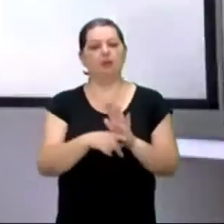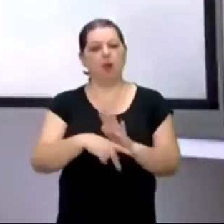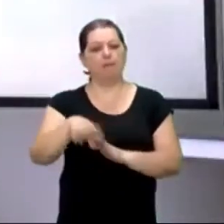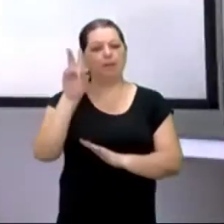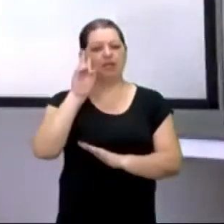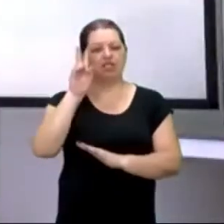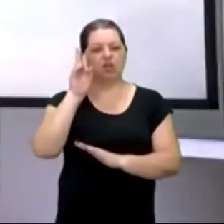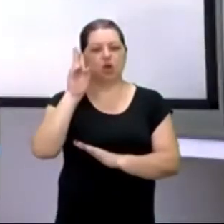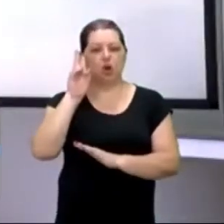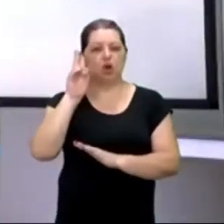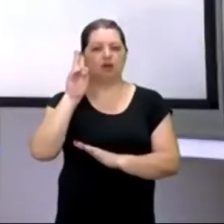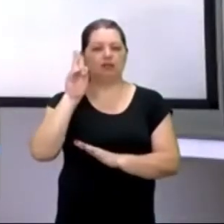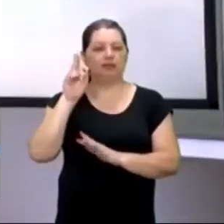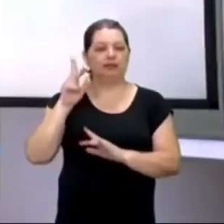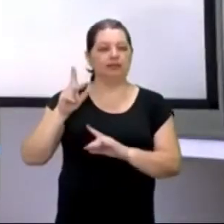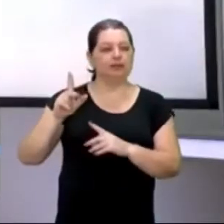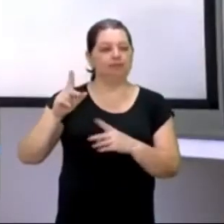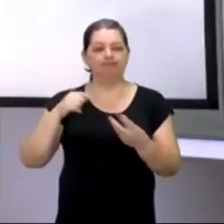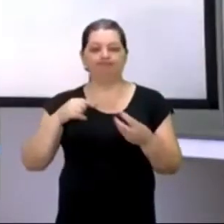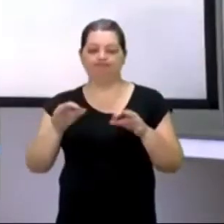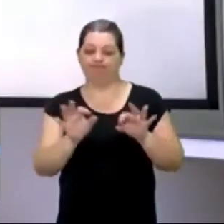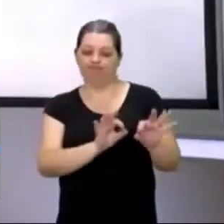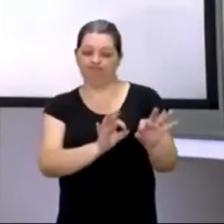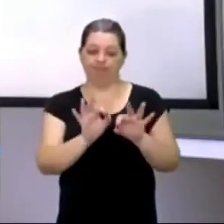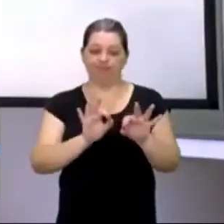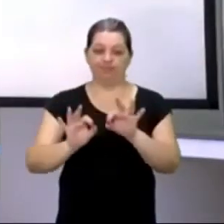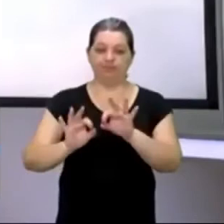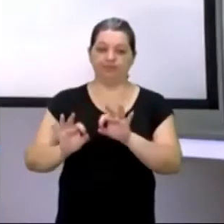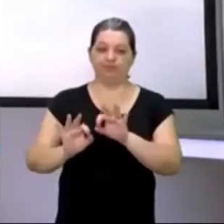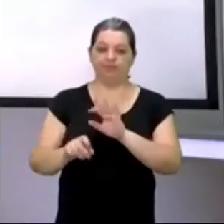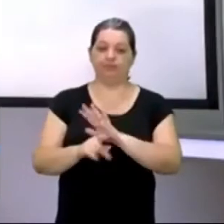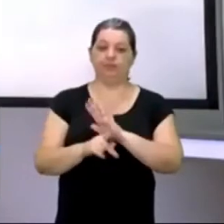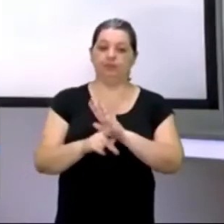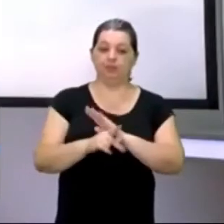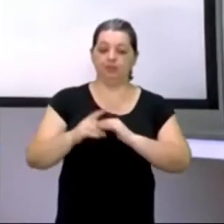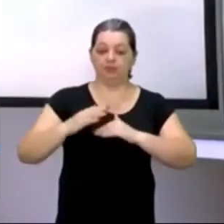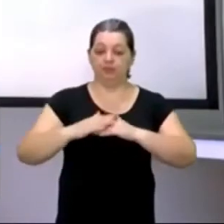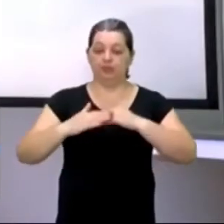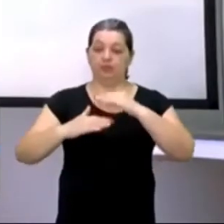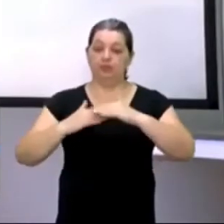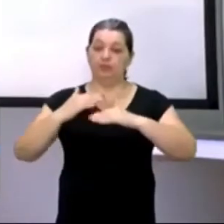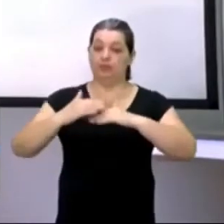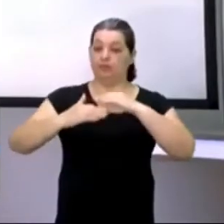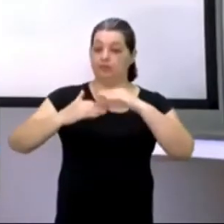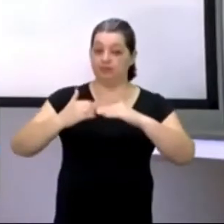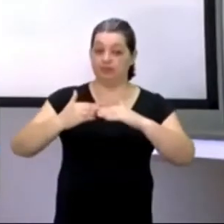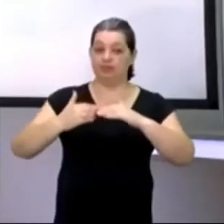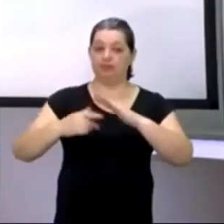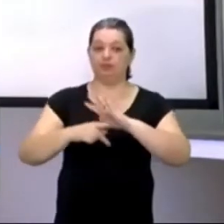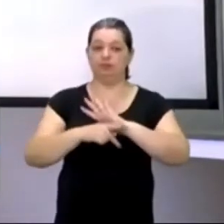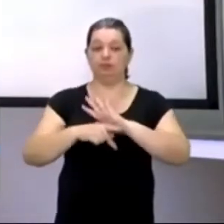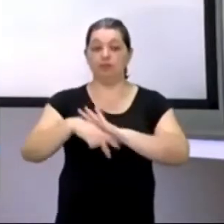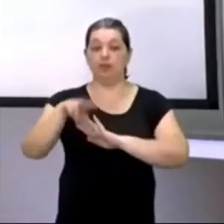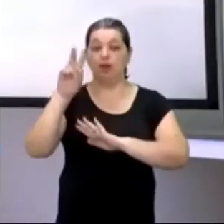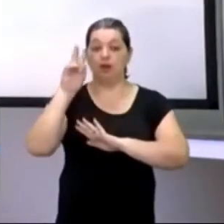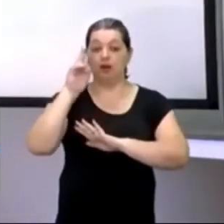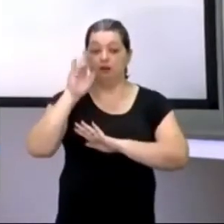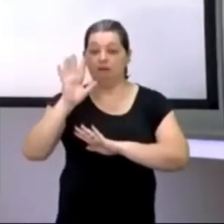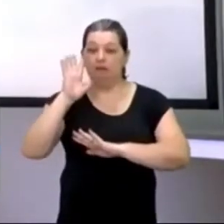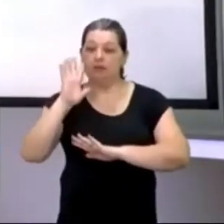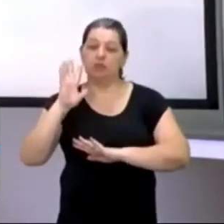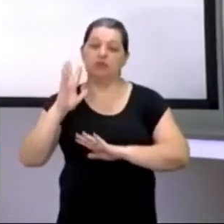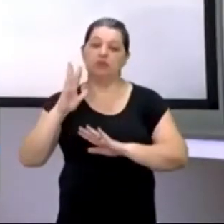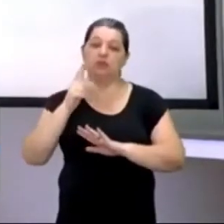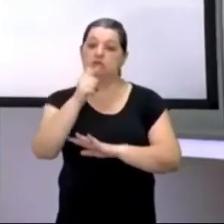história, ela continua sendo, a construção, que ela é feita, a partir da visão, de diferentes pessoas,